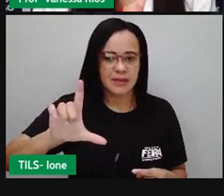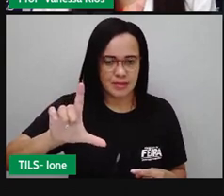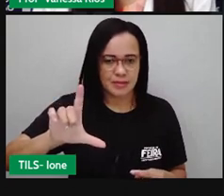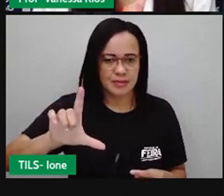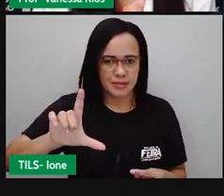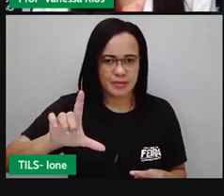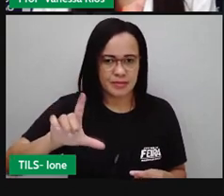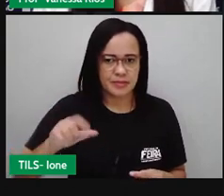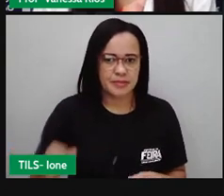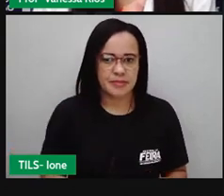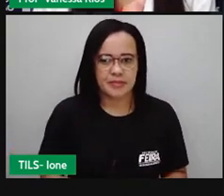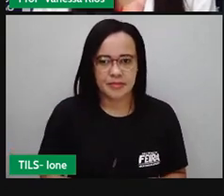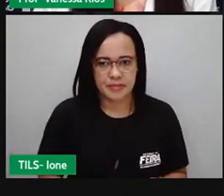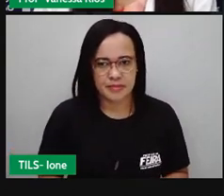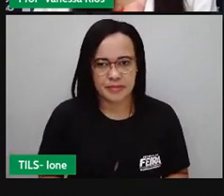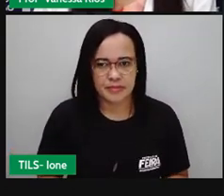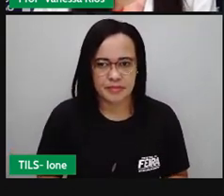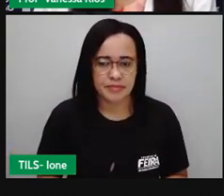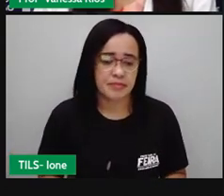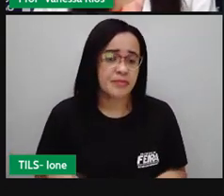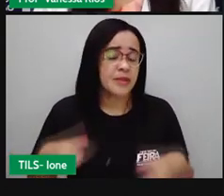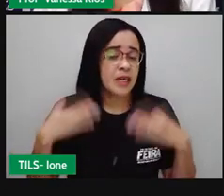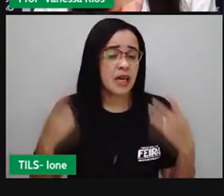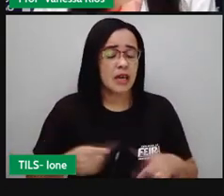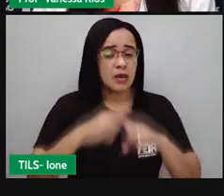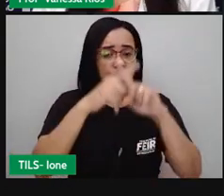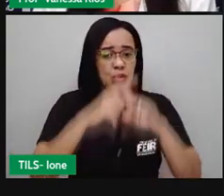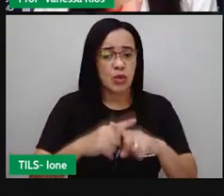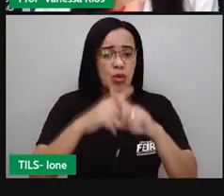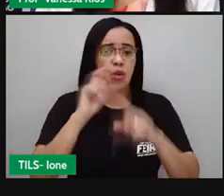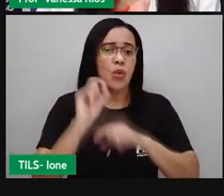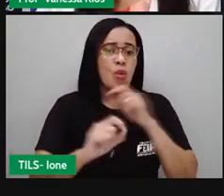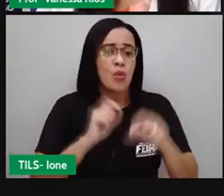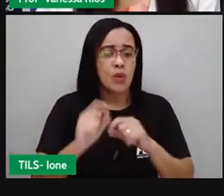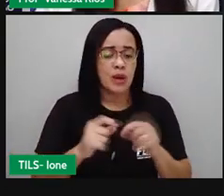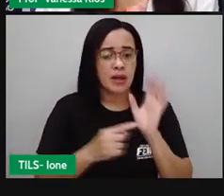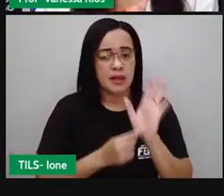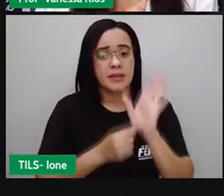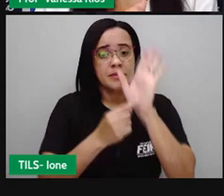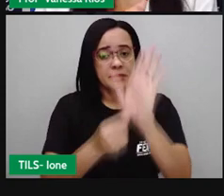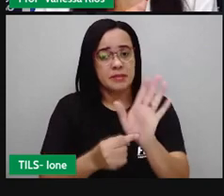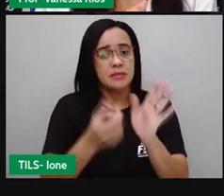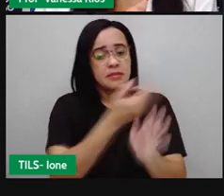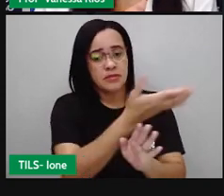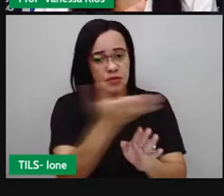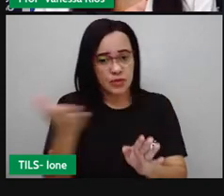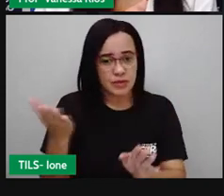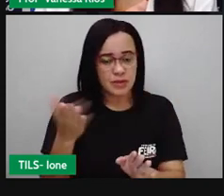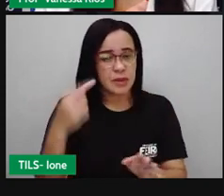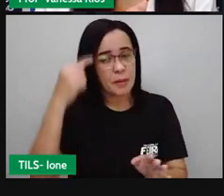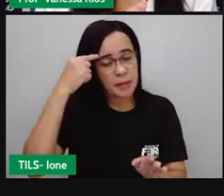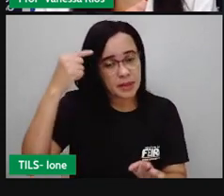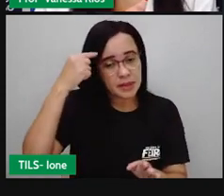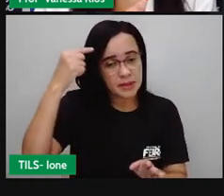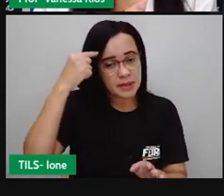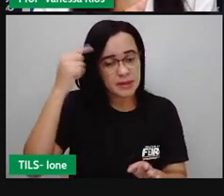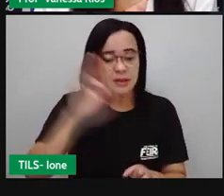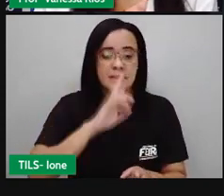E aí vem um desafio. A Pró propôs aqui um desafio para a gente pensar na resposta, certo?